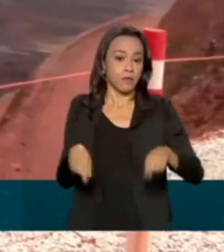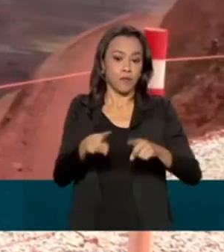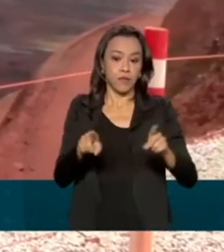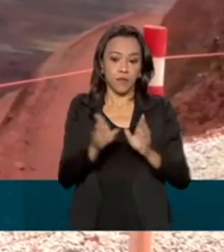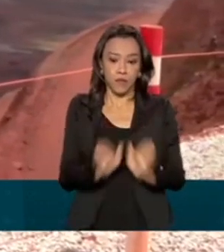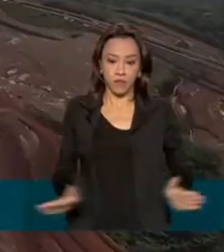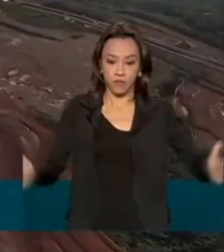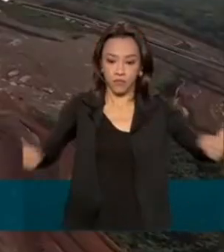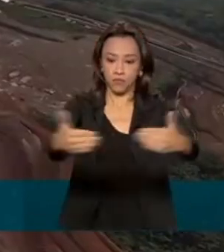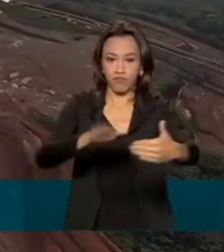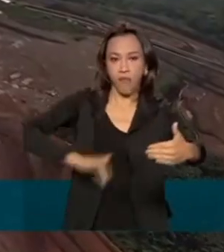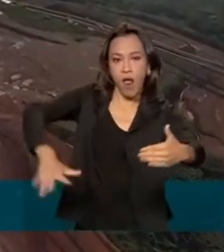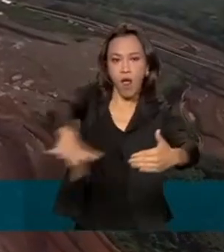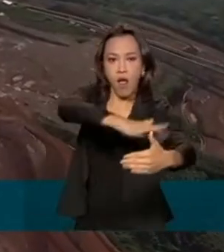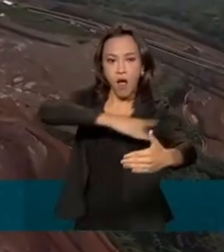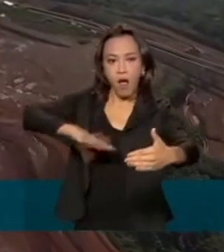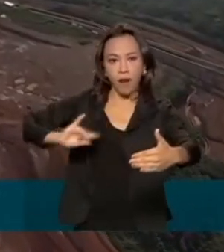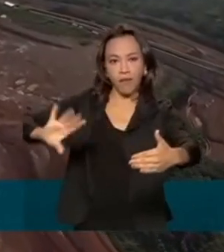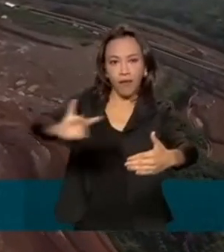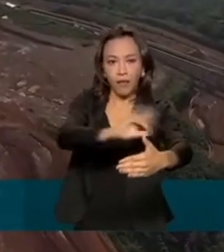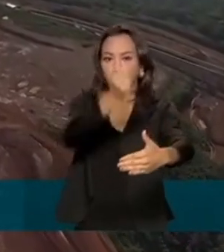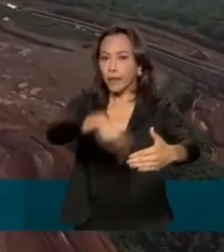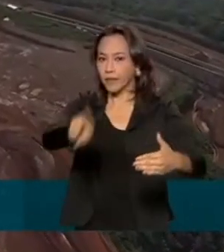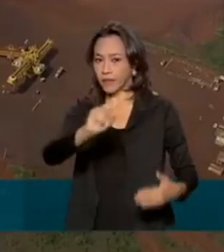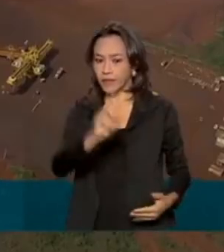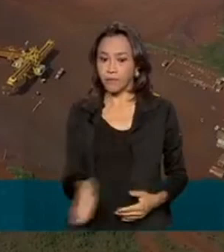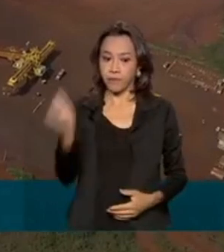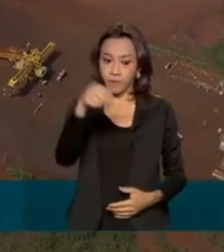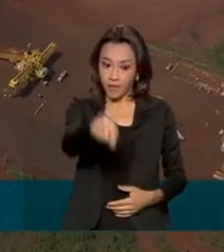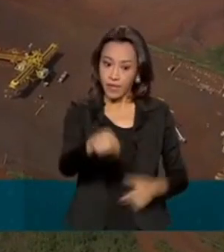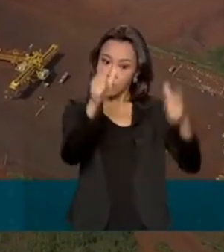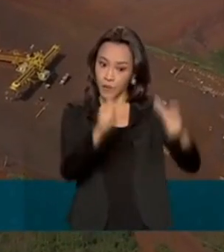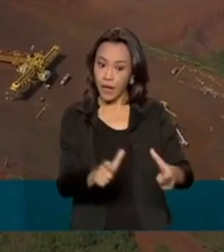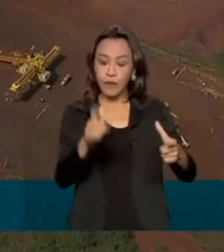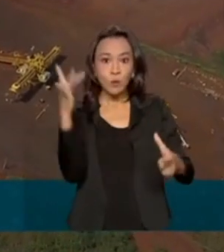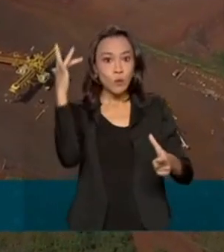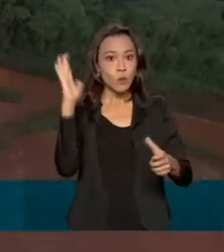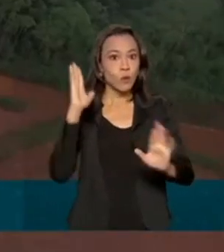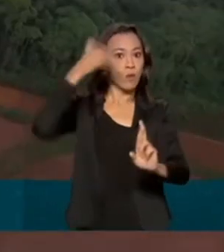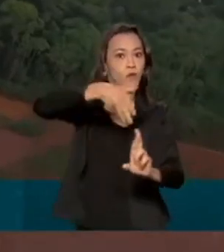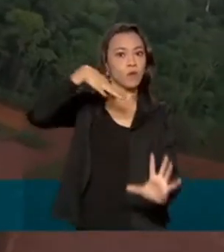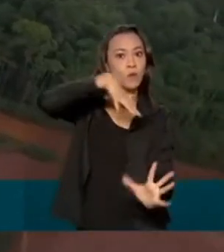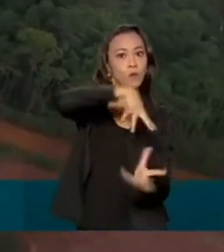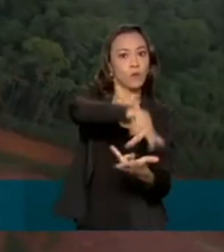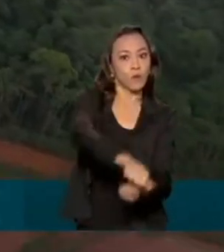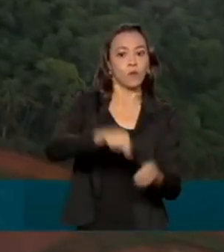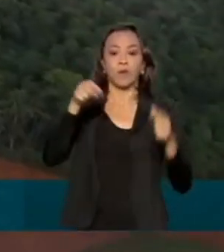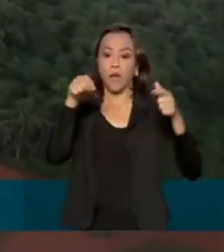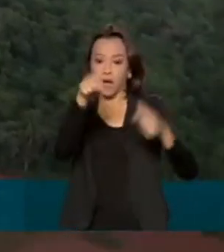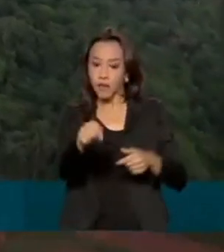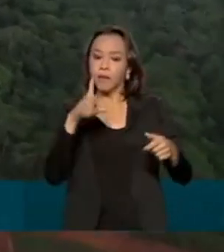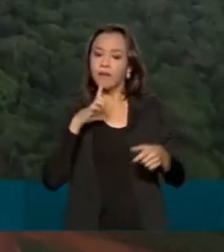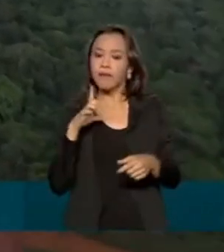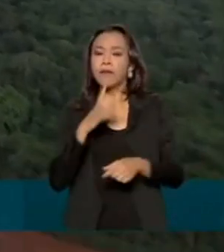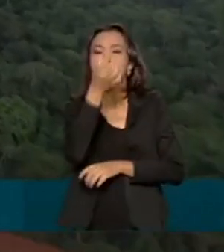barragem de rejeitos. Em Carajás está a maior mina de minério de ferro do mundo, mas além dessa riqueza, aqui também estão